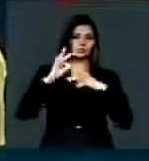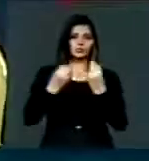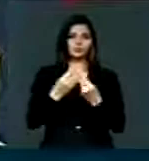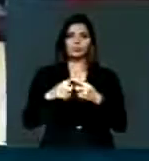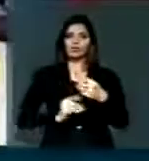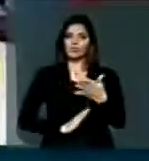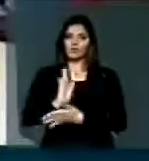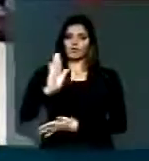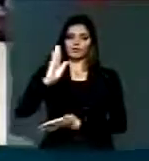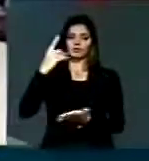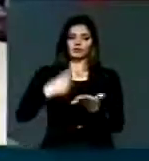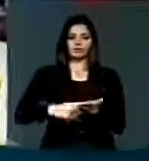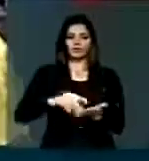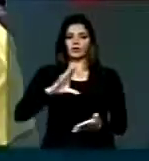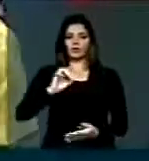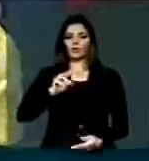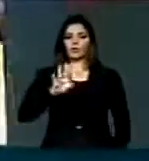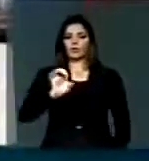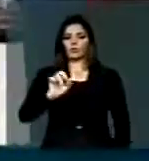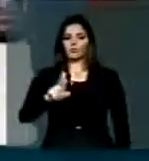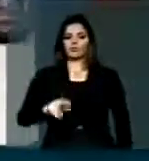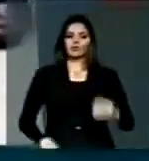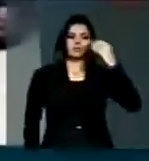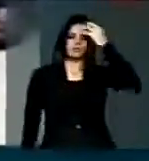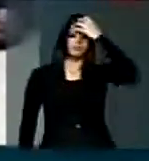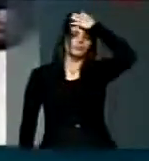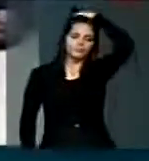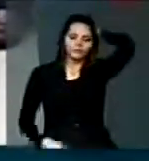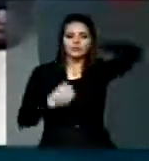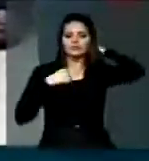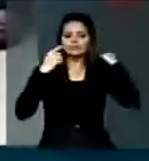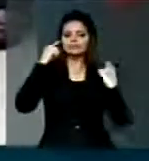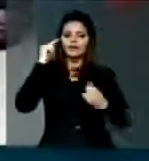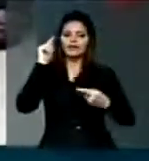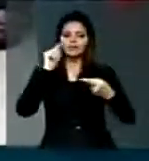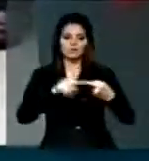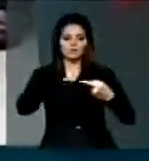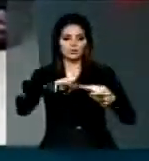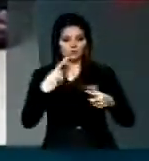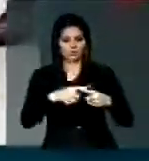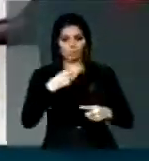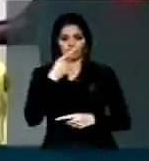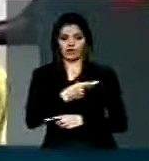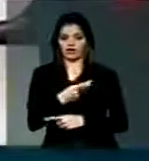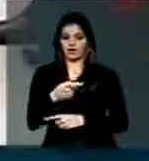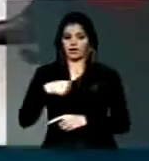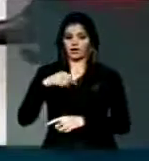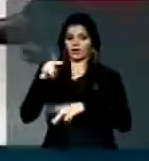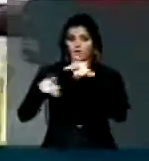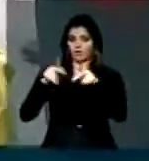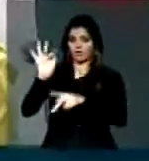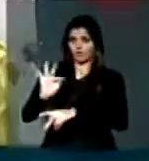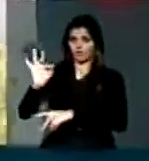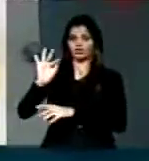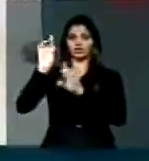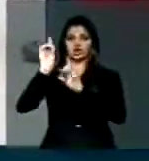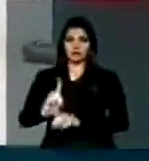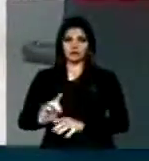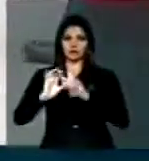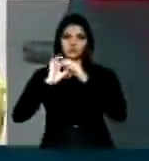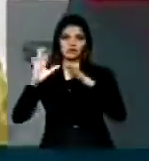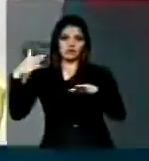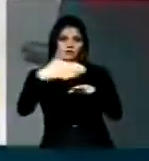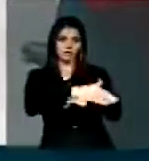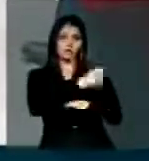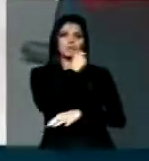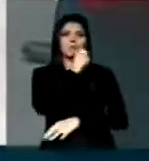aprovação. O deputado Colbert Martins tem razão quando ele fala e o francês tem direito de entrar no